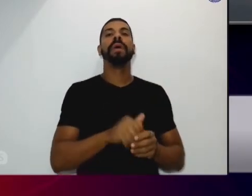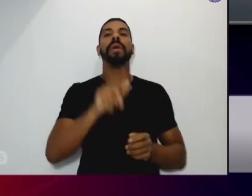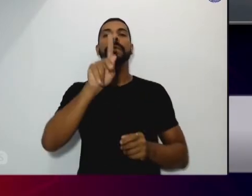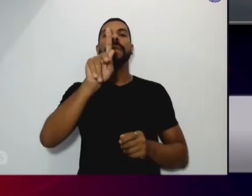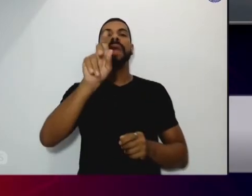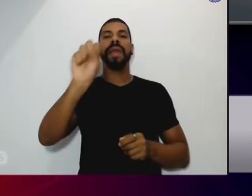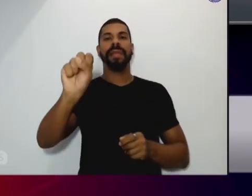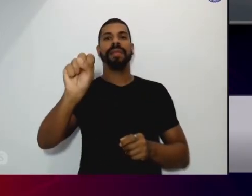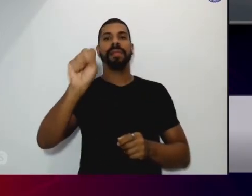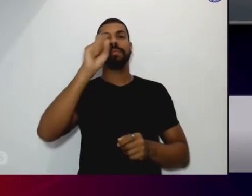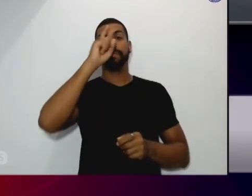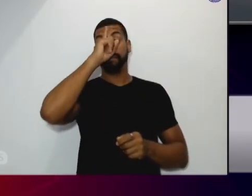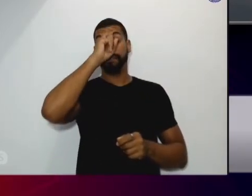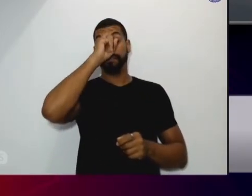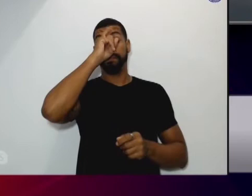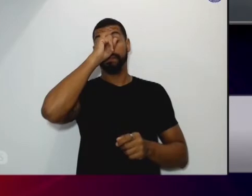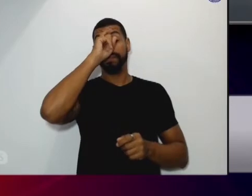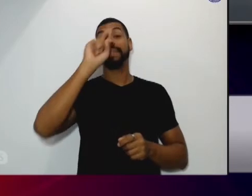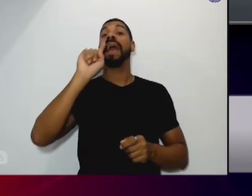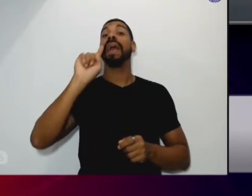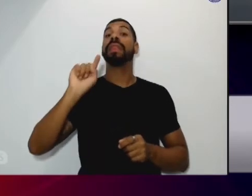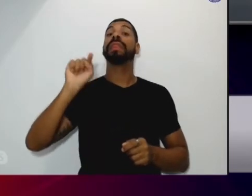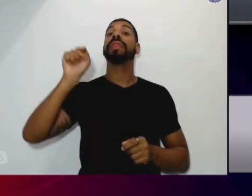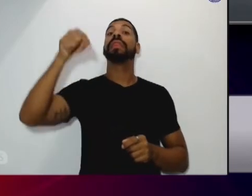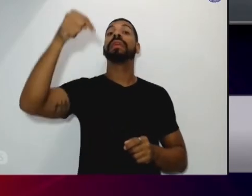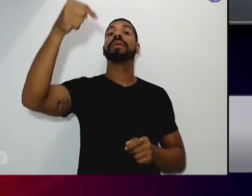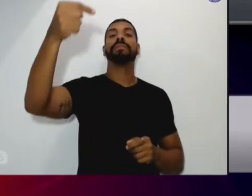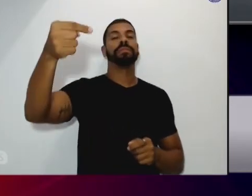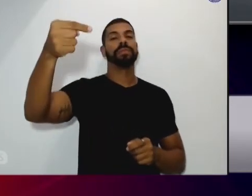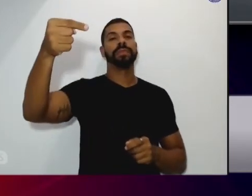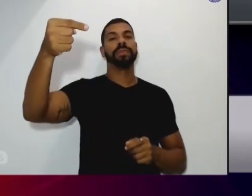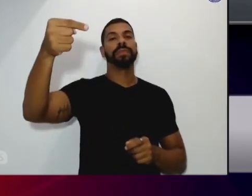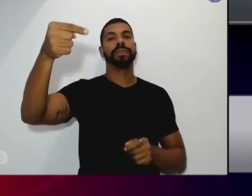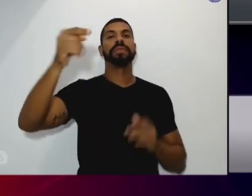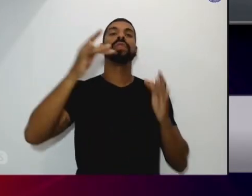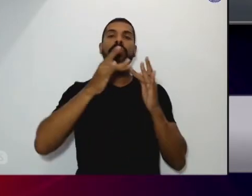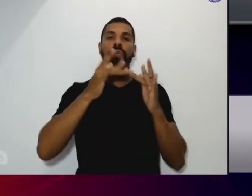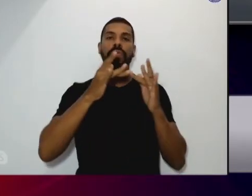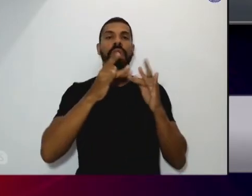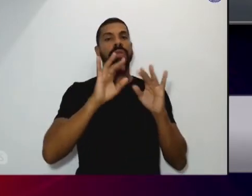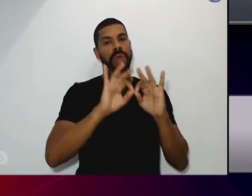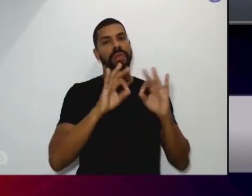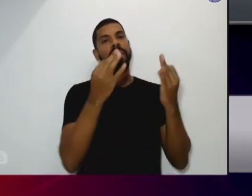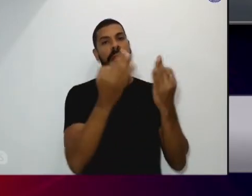gente vai atender essa pessoa e os familiares se eles também quiserem apoio